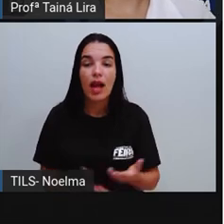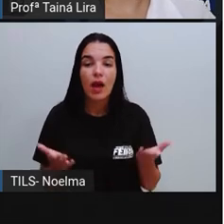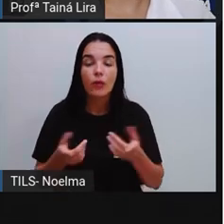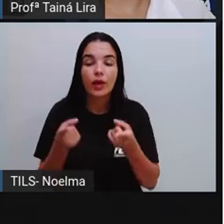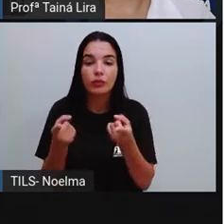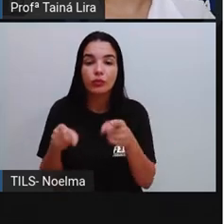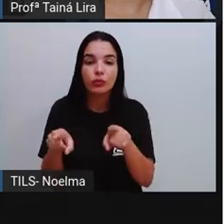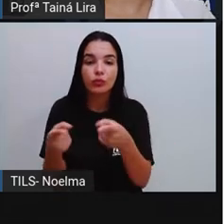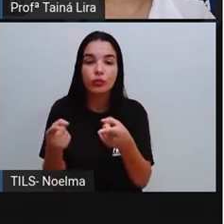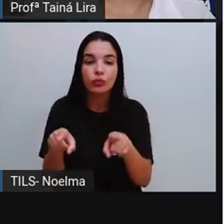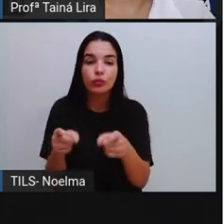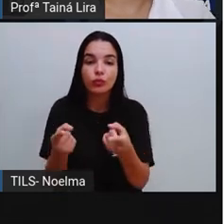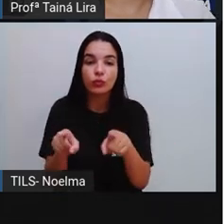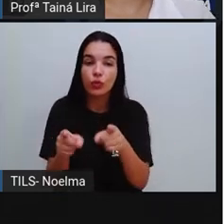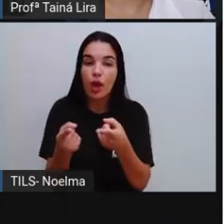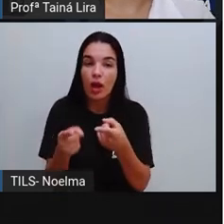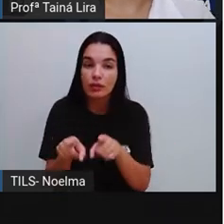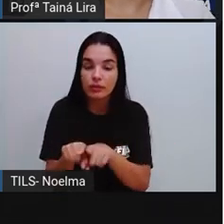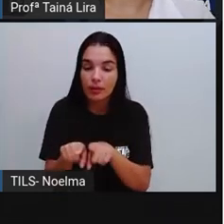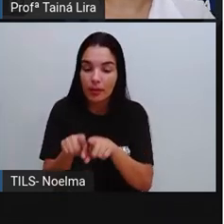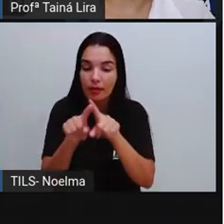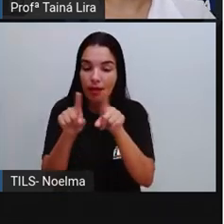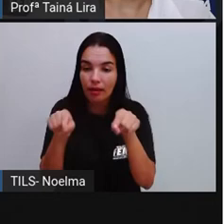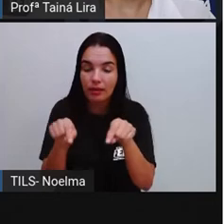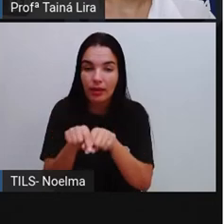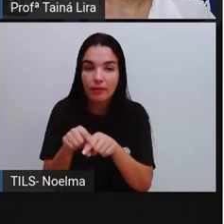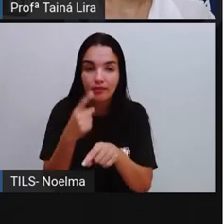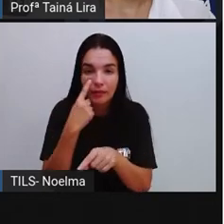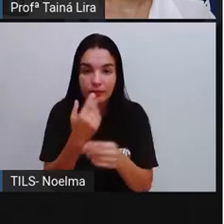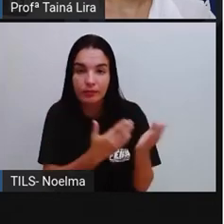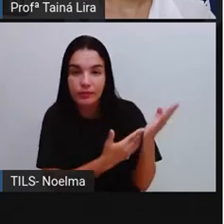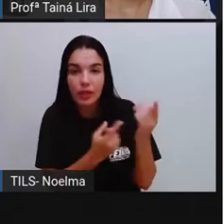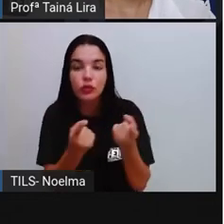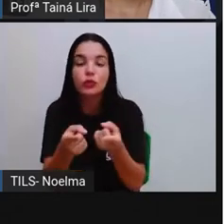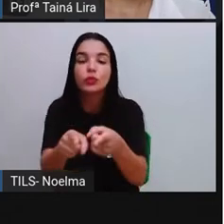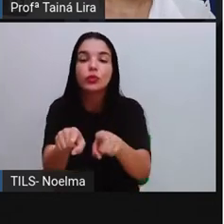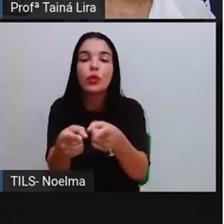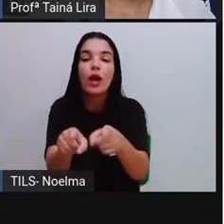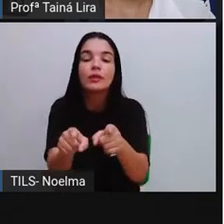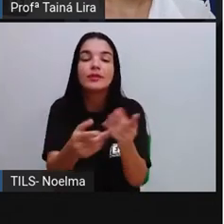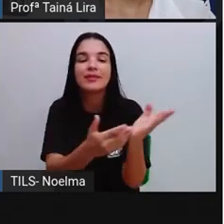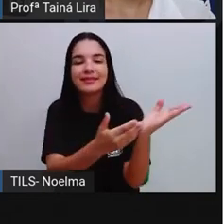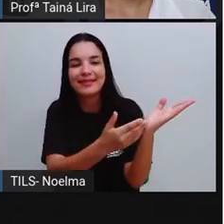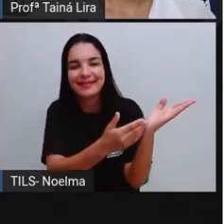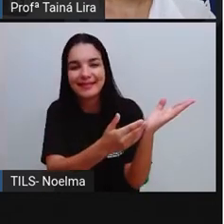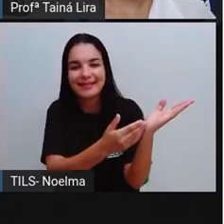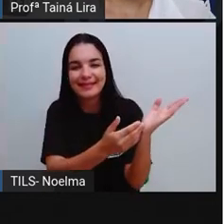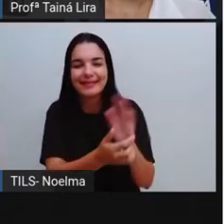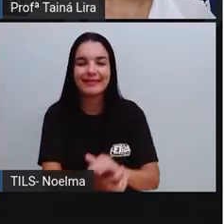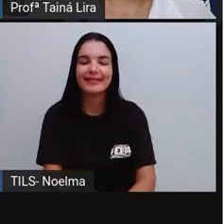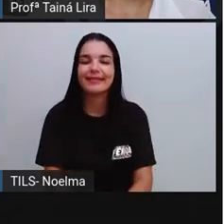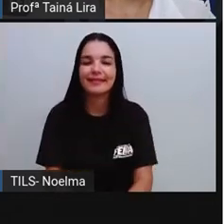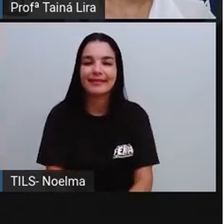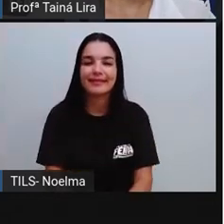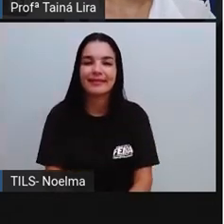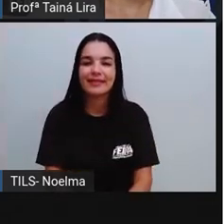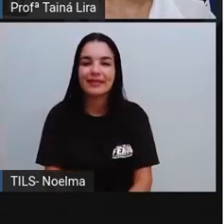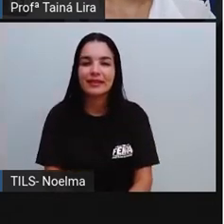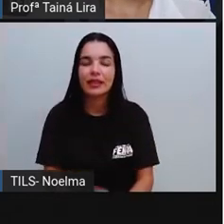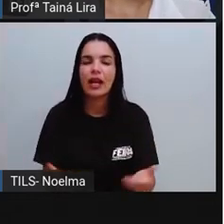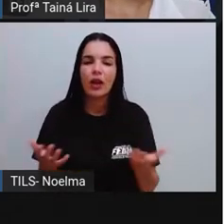Churrasco, Também estava lá na nossa tabela, Não foi? Olha lá, Churrasco,